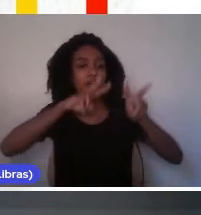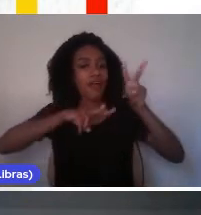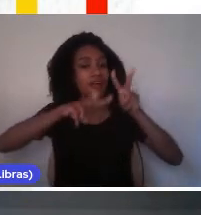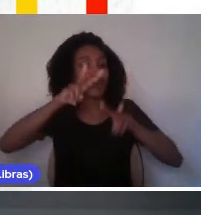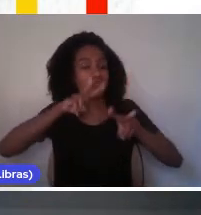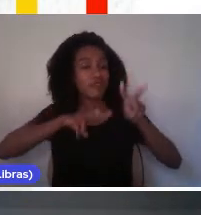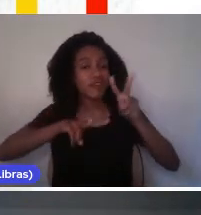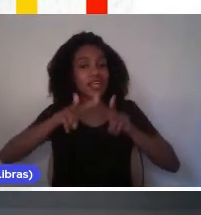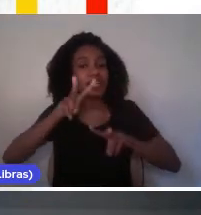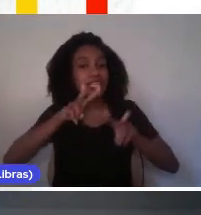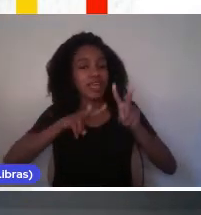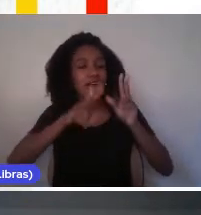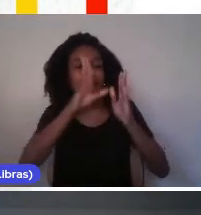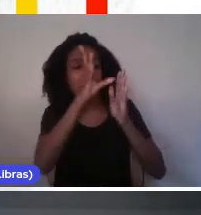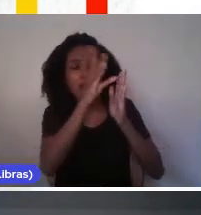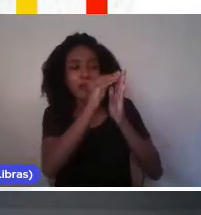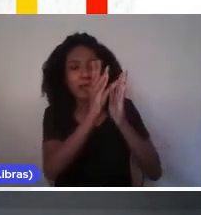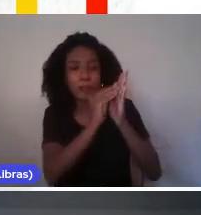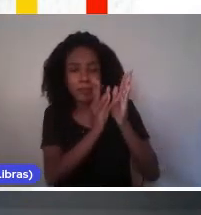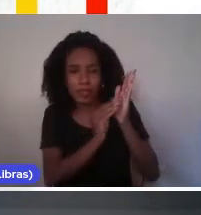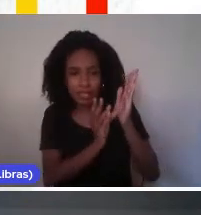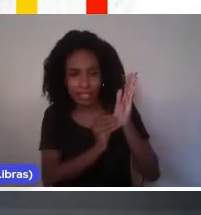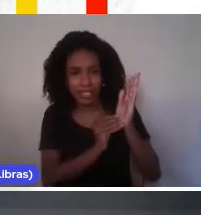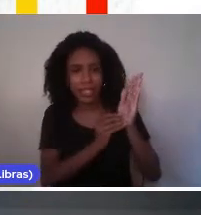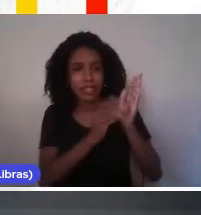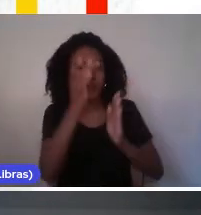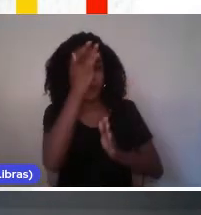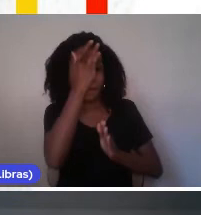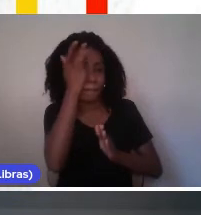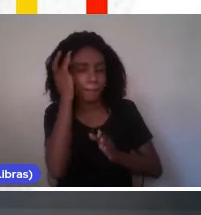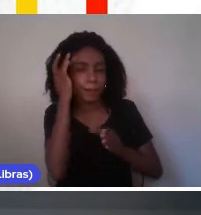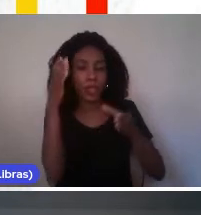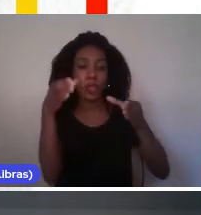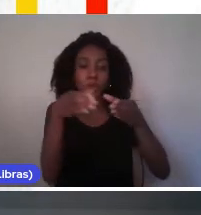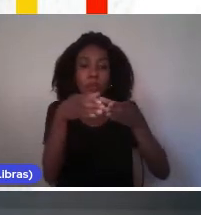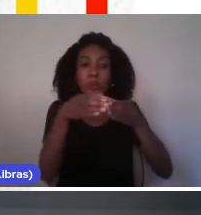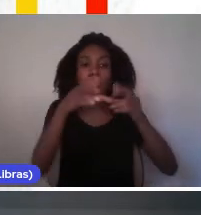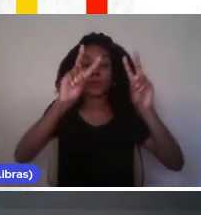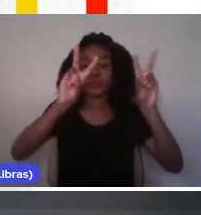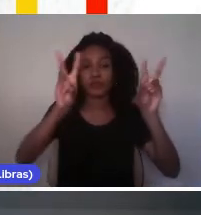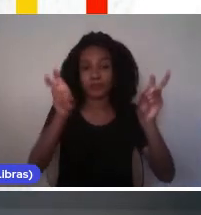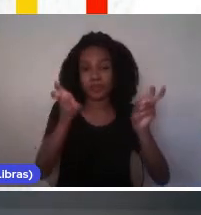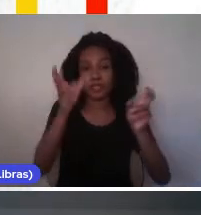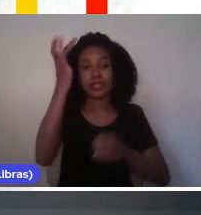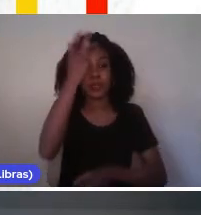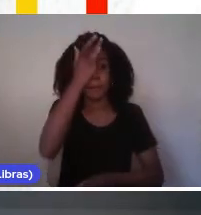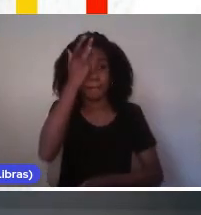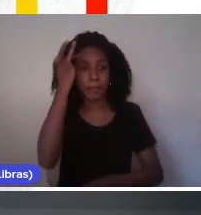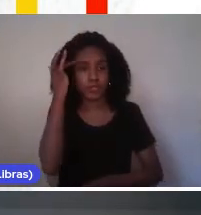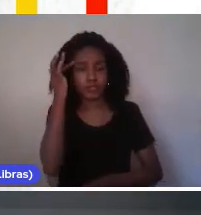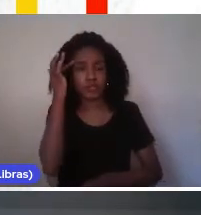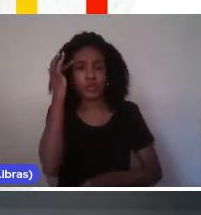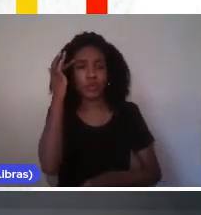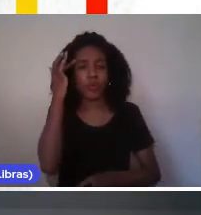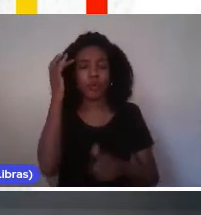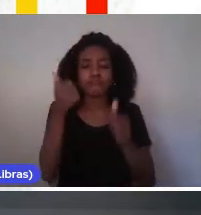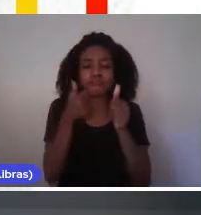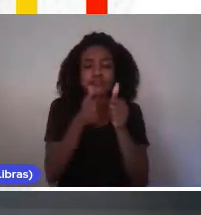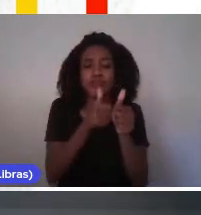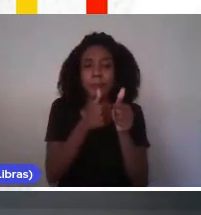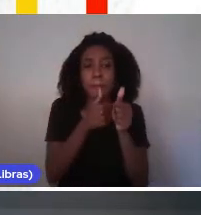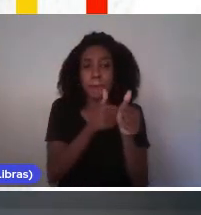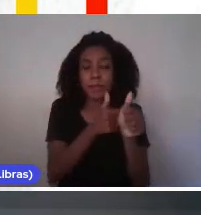os envios de seus membros, dos grupos de pesquisa, indivíduos, e acompanharão as revisões.